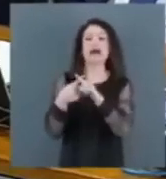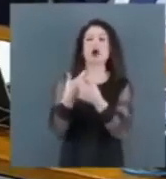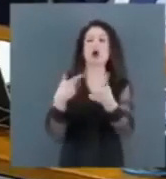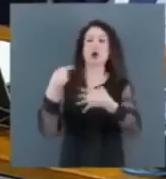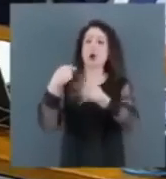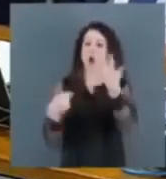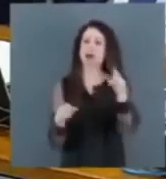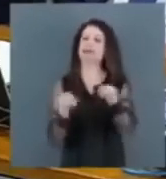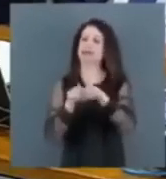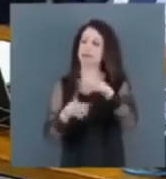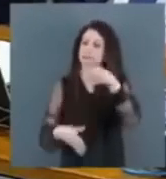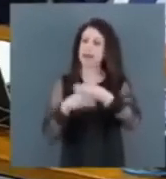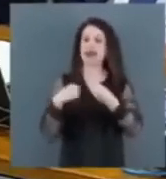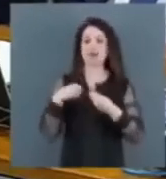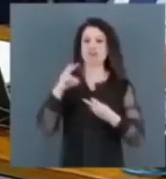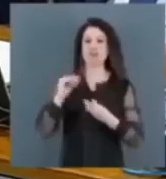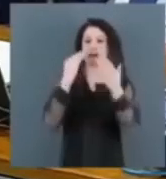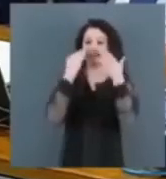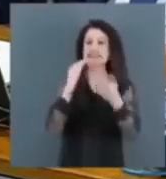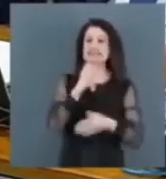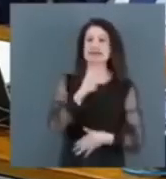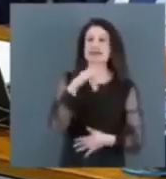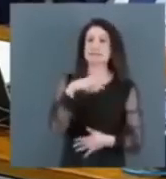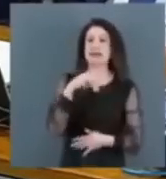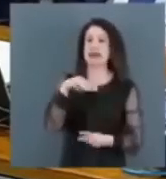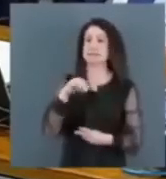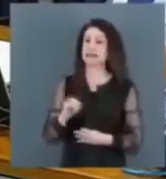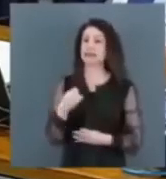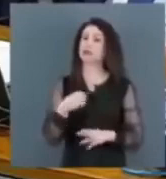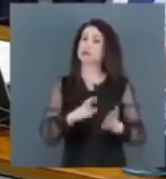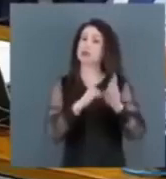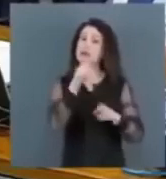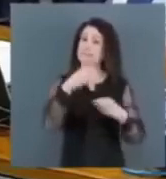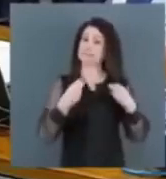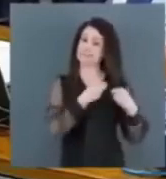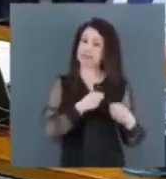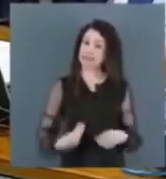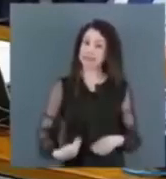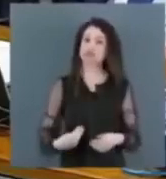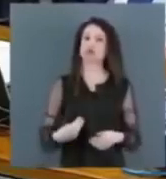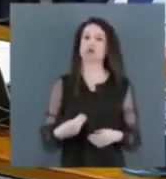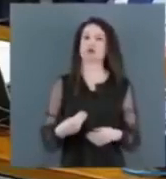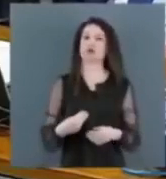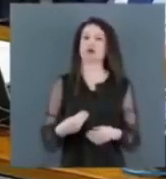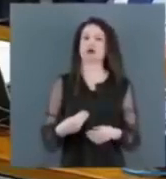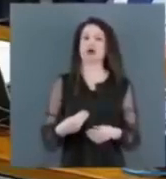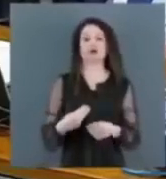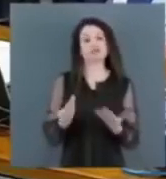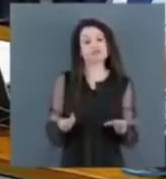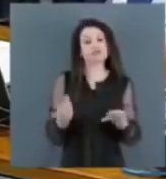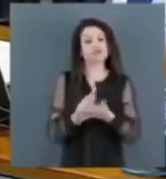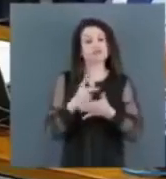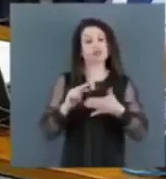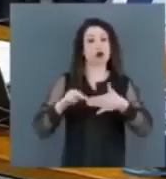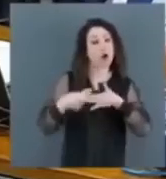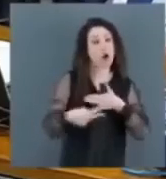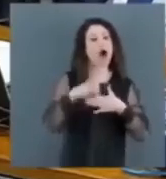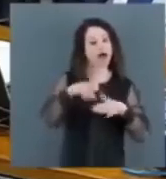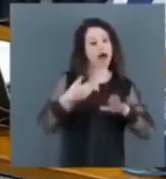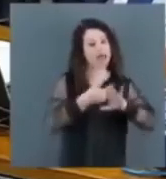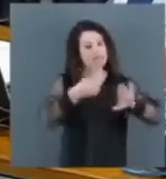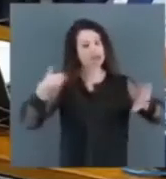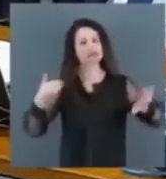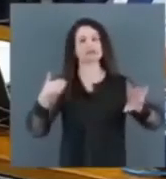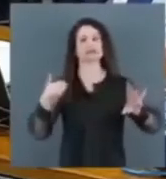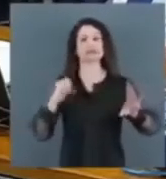coisas que eu vou apresentar na CPMI. E eu espero que o ministro seja, então, consequentemente afastado e que,